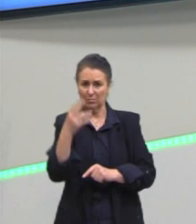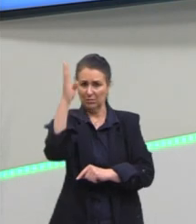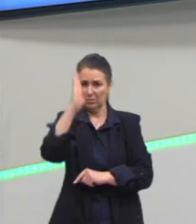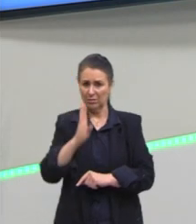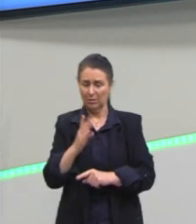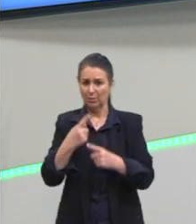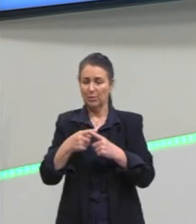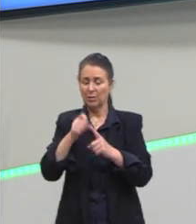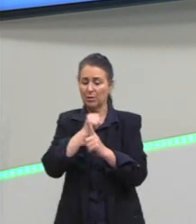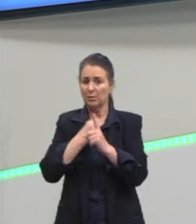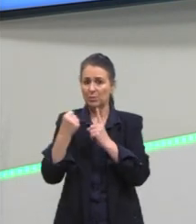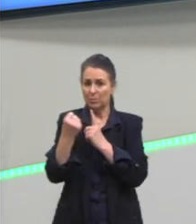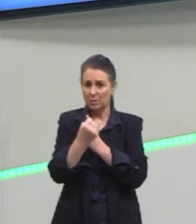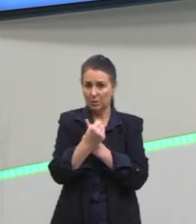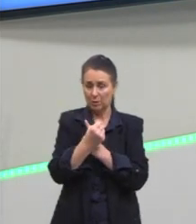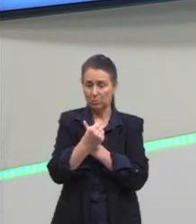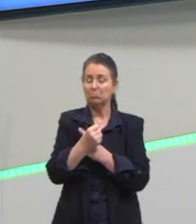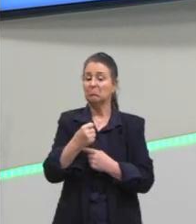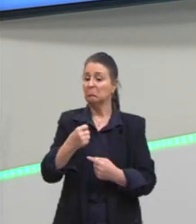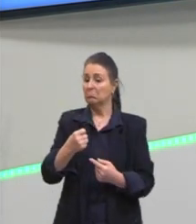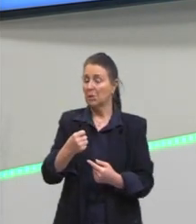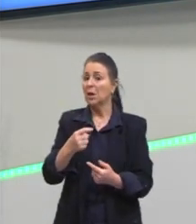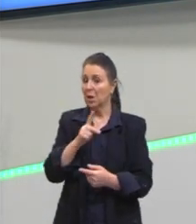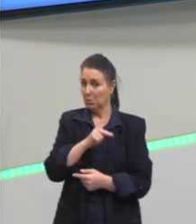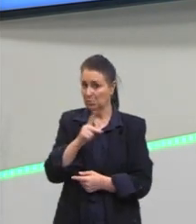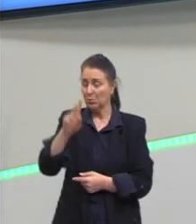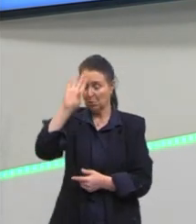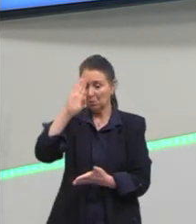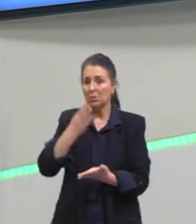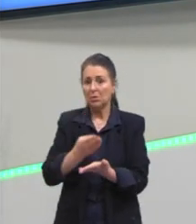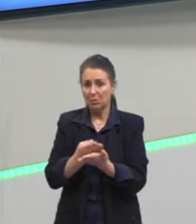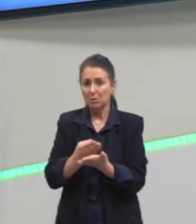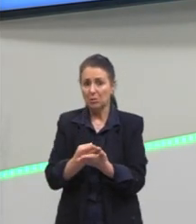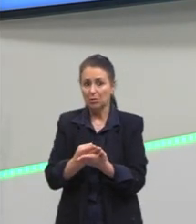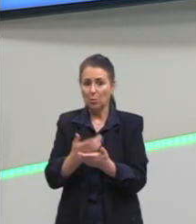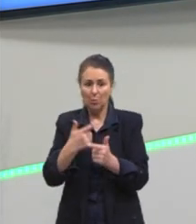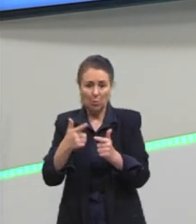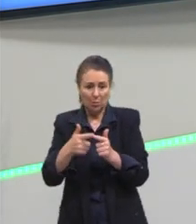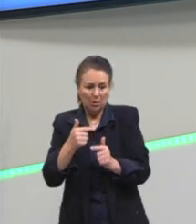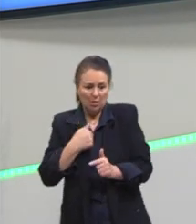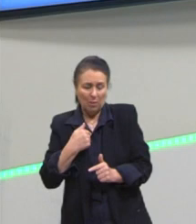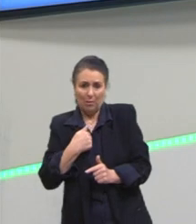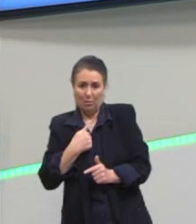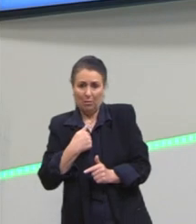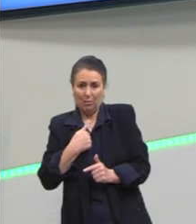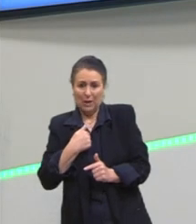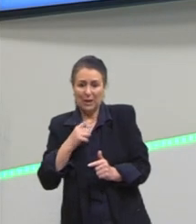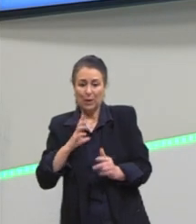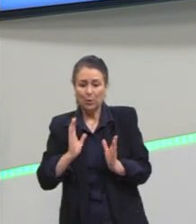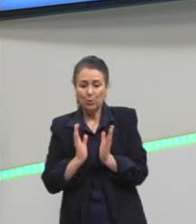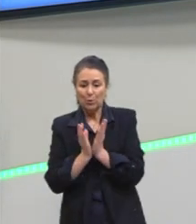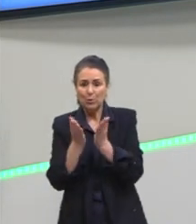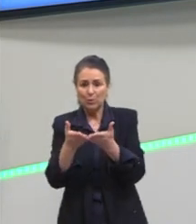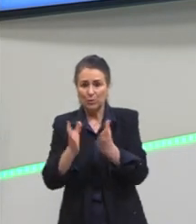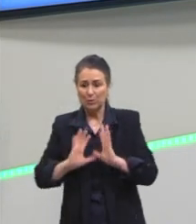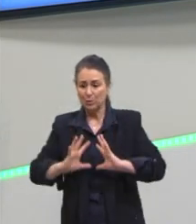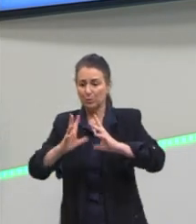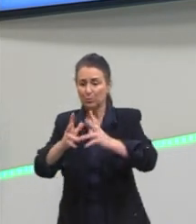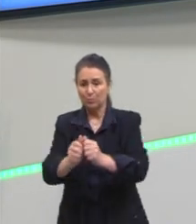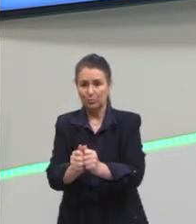sociedade, eu acredito muito que o problema não é apenas de um. O problema, ele é coletivo, né, é o problema de todos.